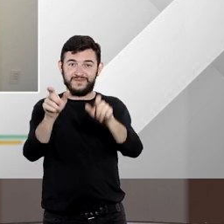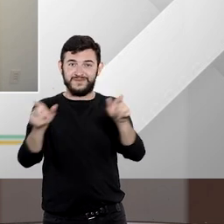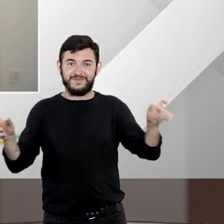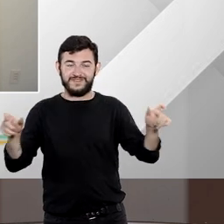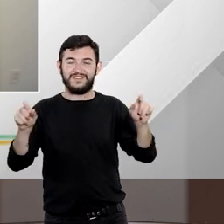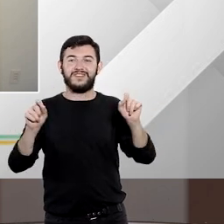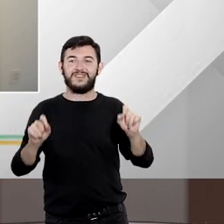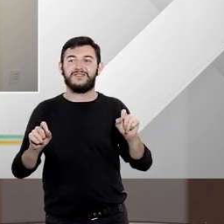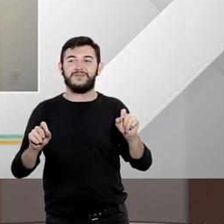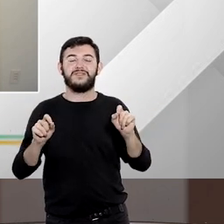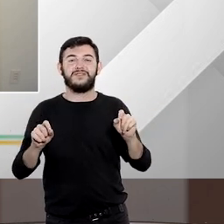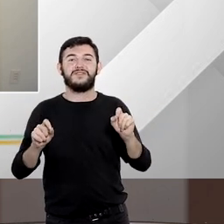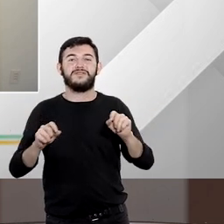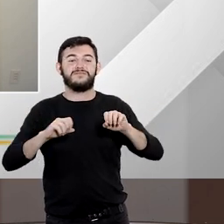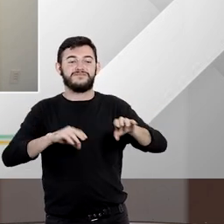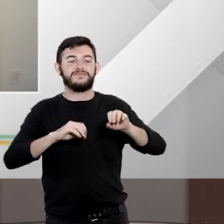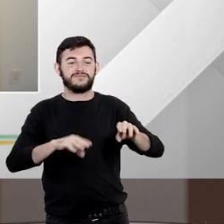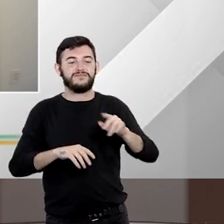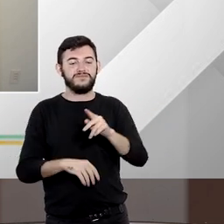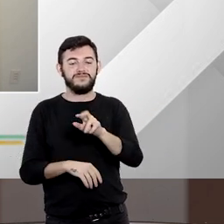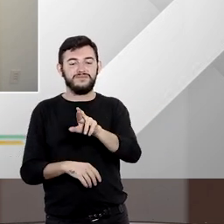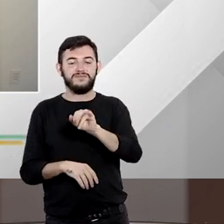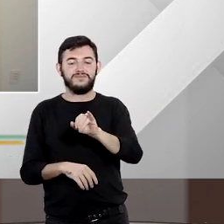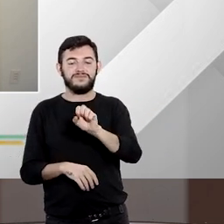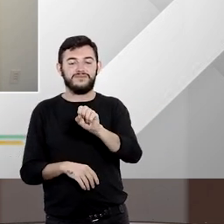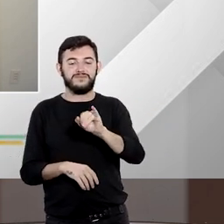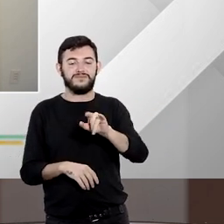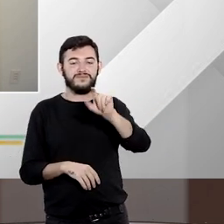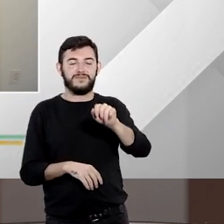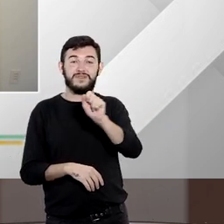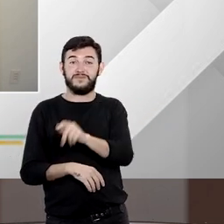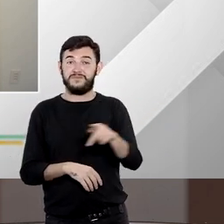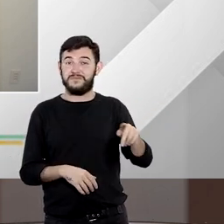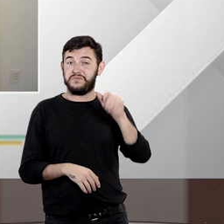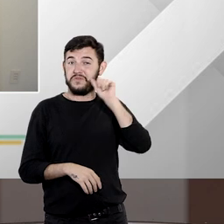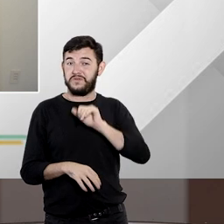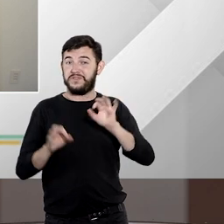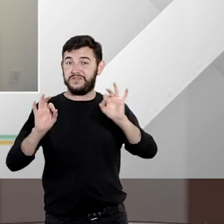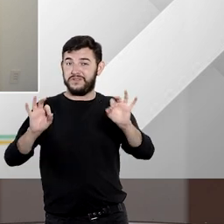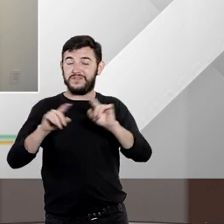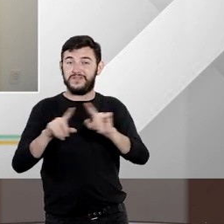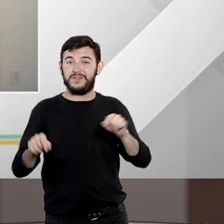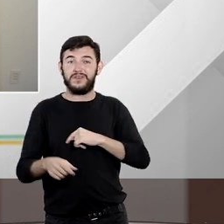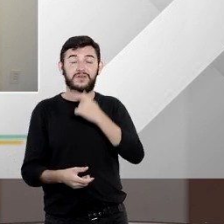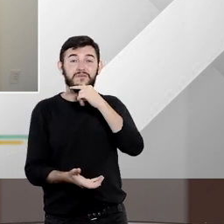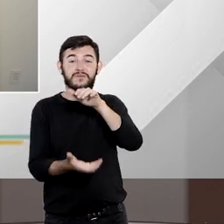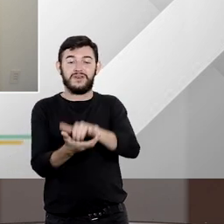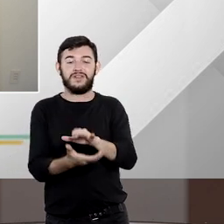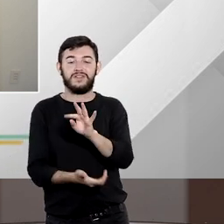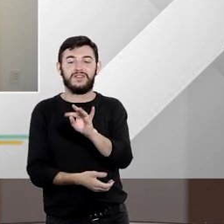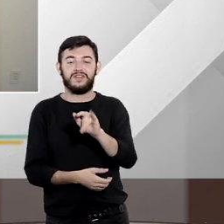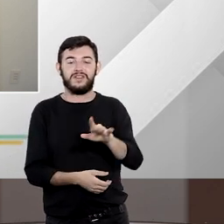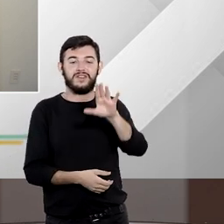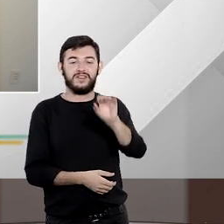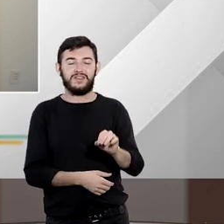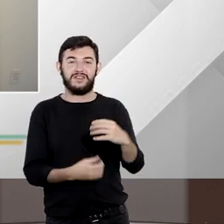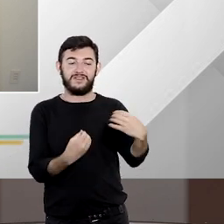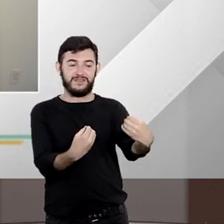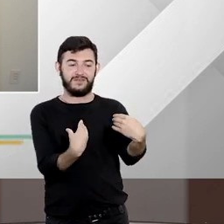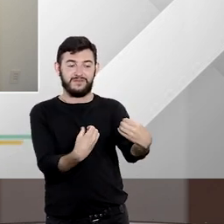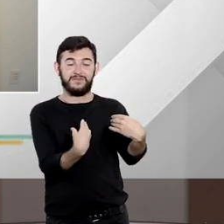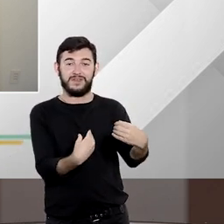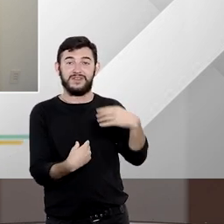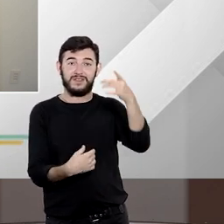ensinamentos da Priscila Rolim uma grande professora agradecer também ao companheiro dela o Tiago que me ensina diariamente